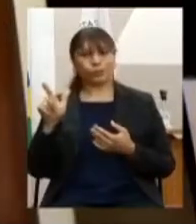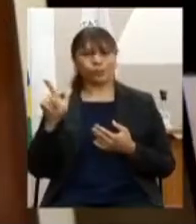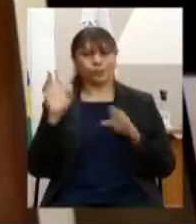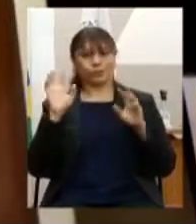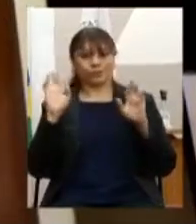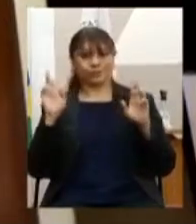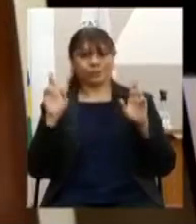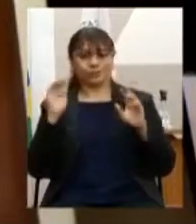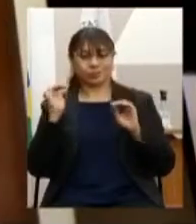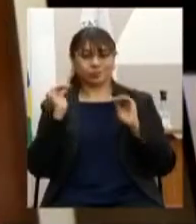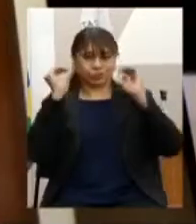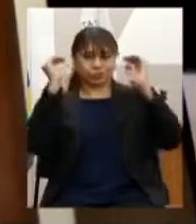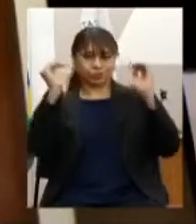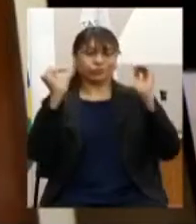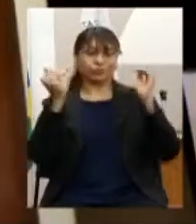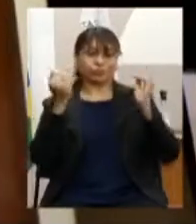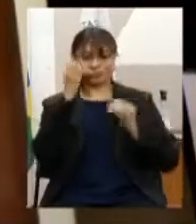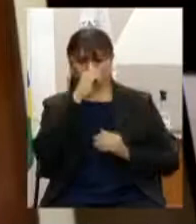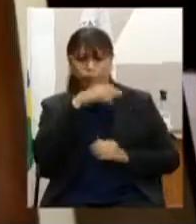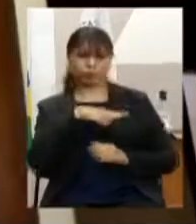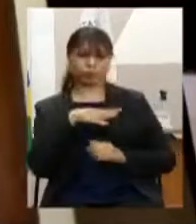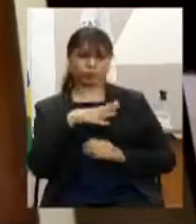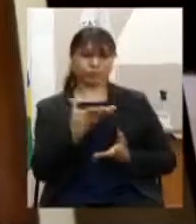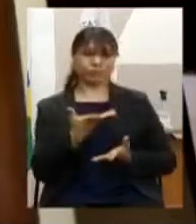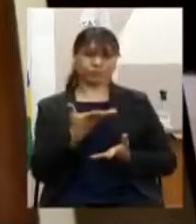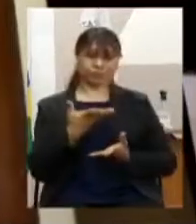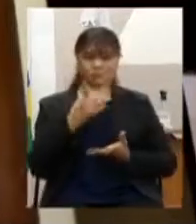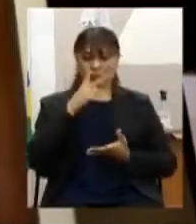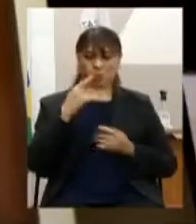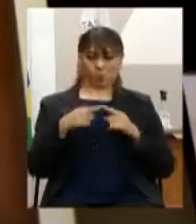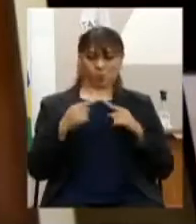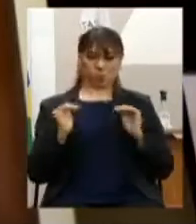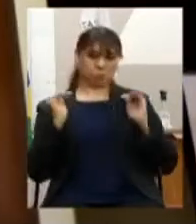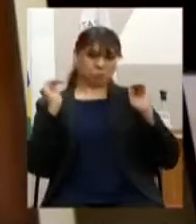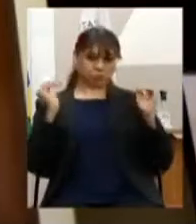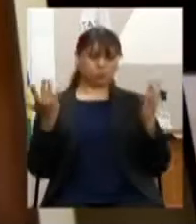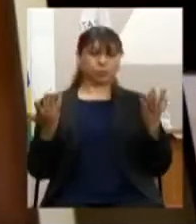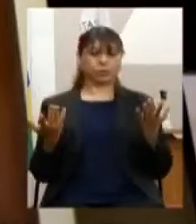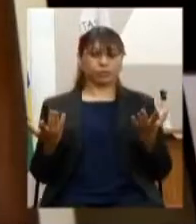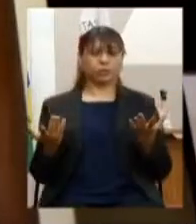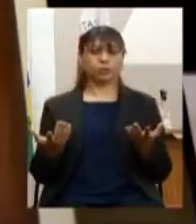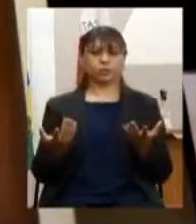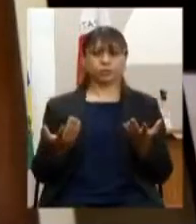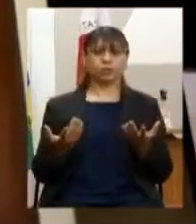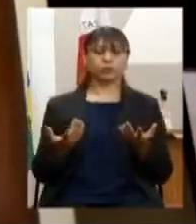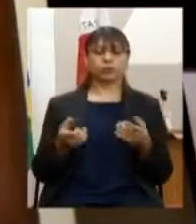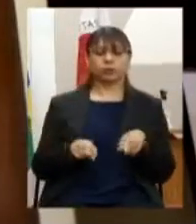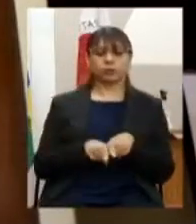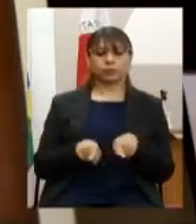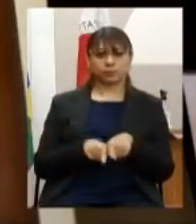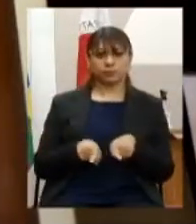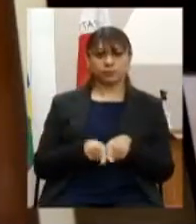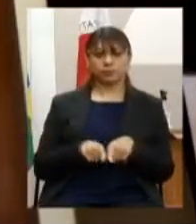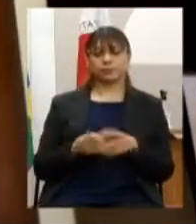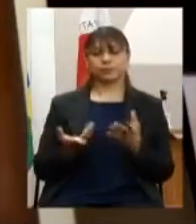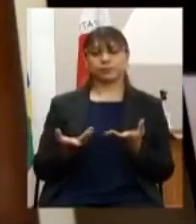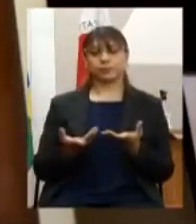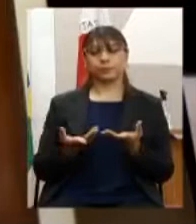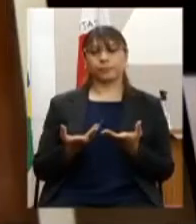agência de segurança pública do estado com mediação no âmbito da superintendência dos humanos